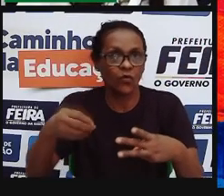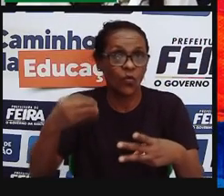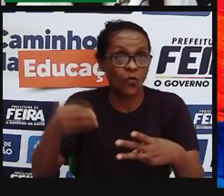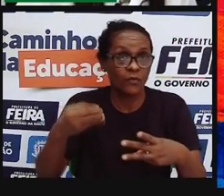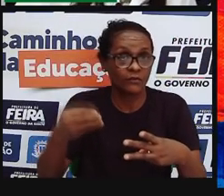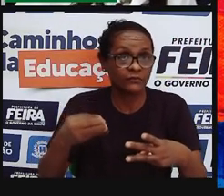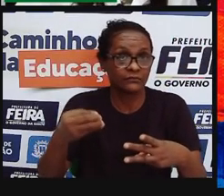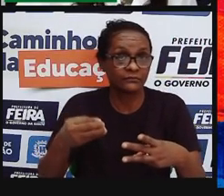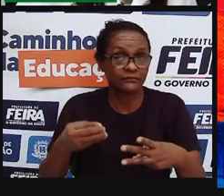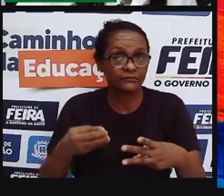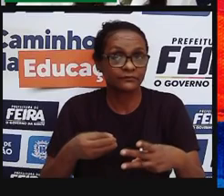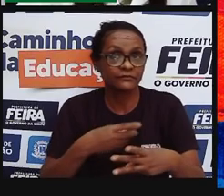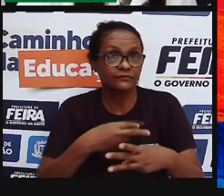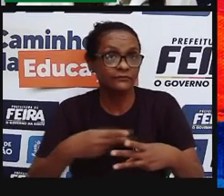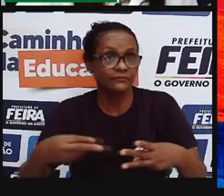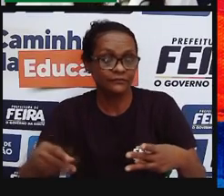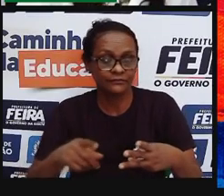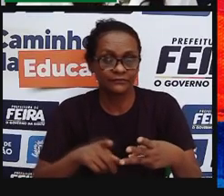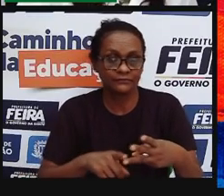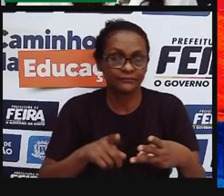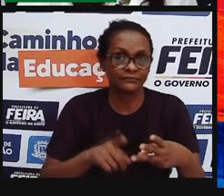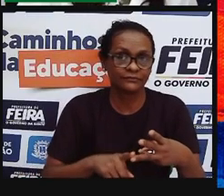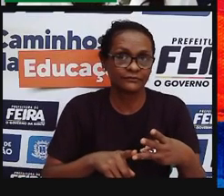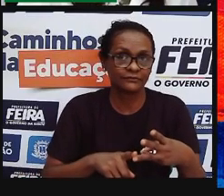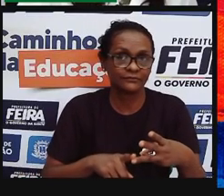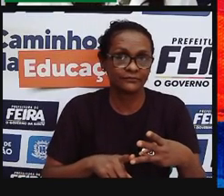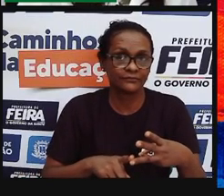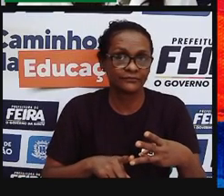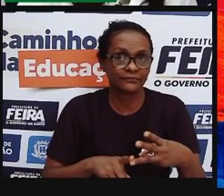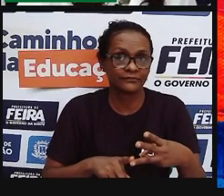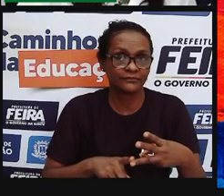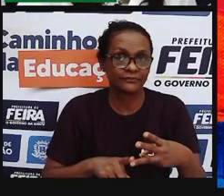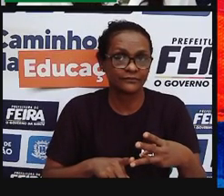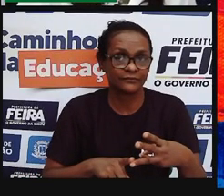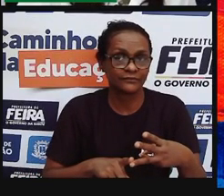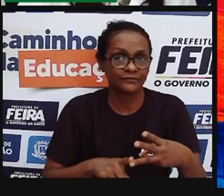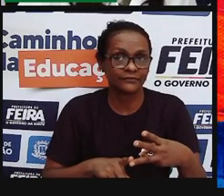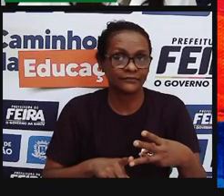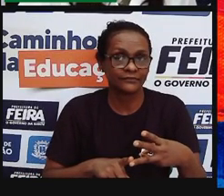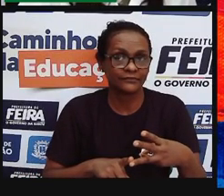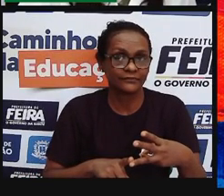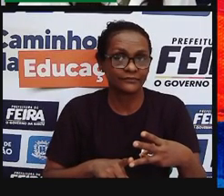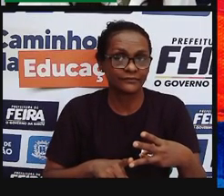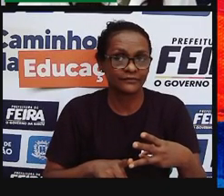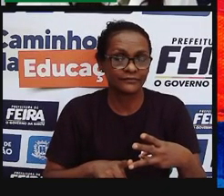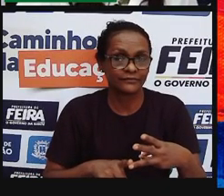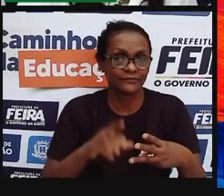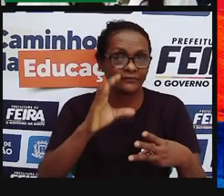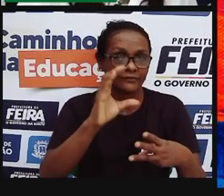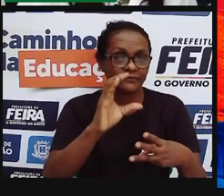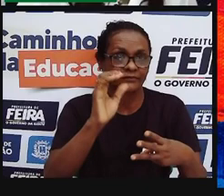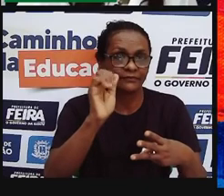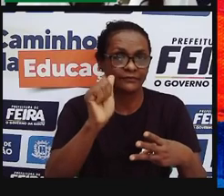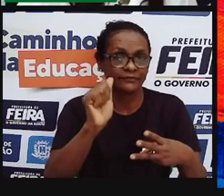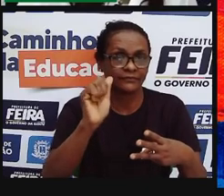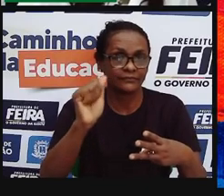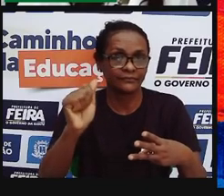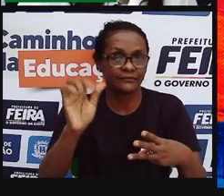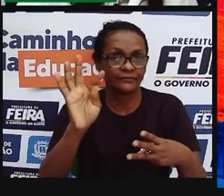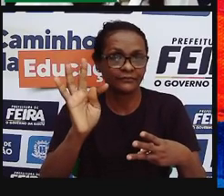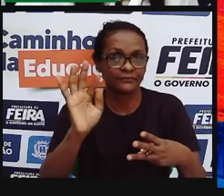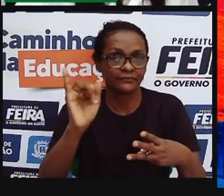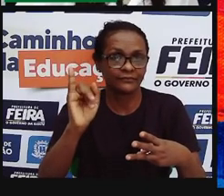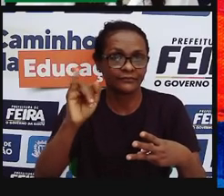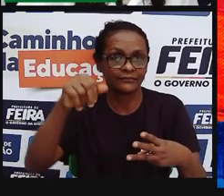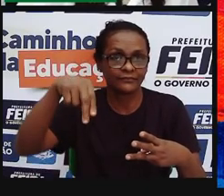pouco mais sobre a música que nós acabamos de, a Pró acabou de ler, o trechinho dela, né? Sobre a Caatinga. E cada uma delas